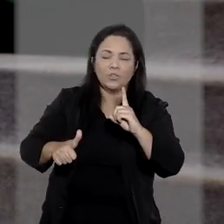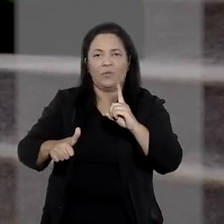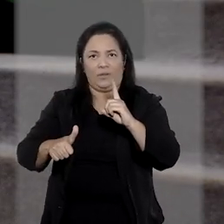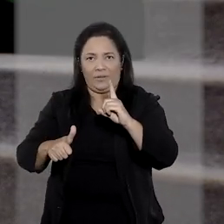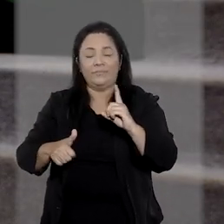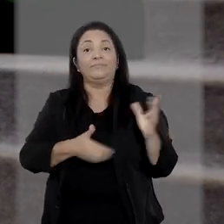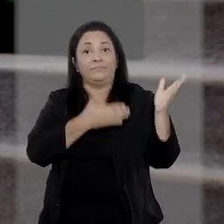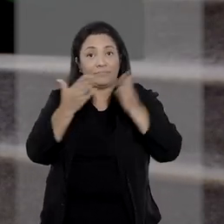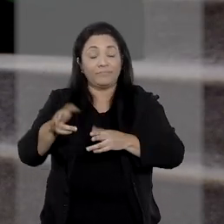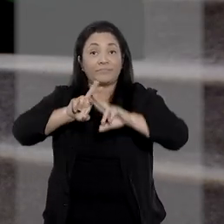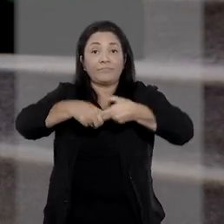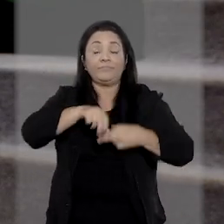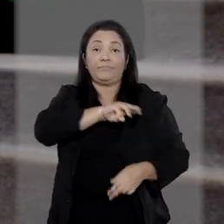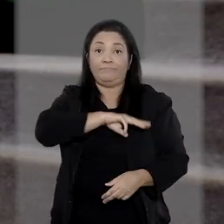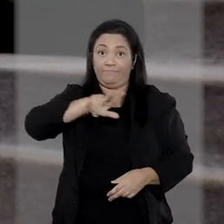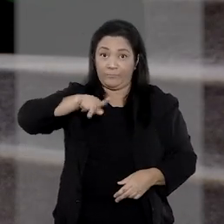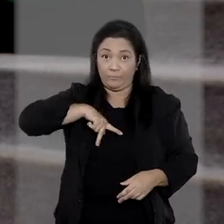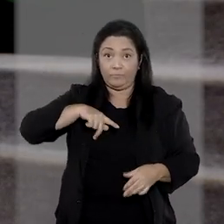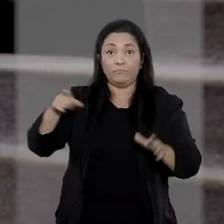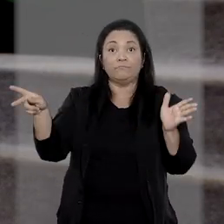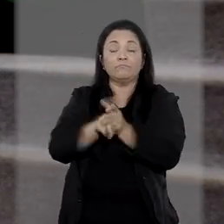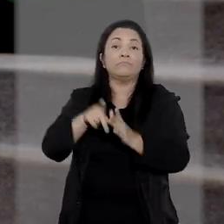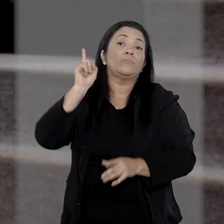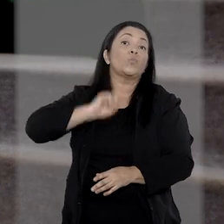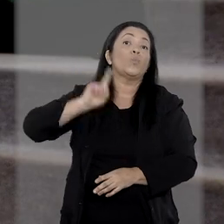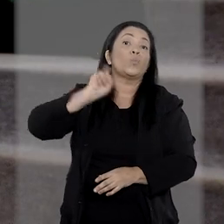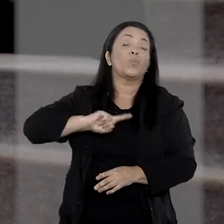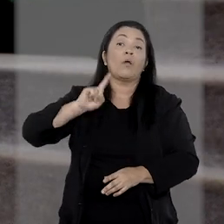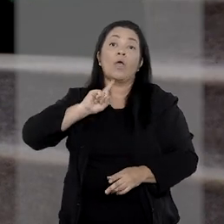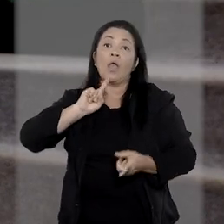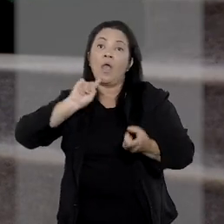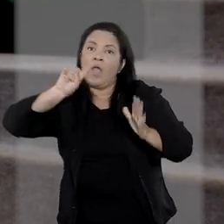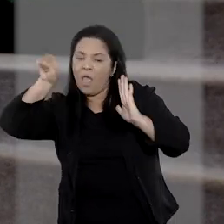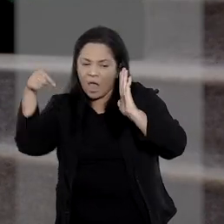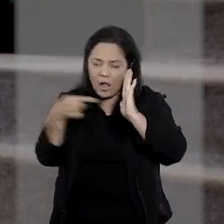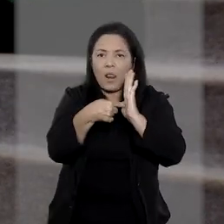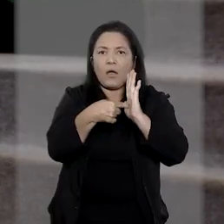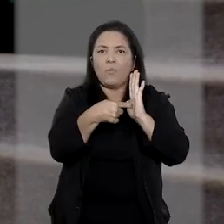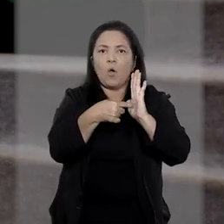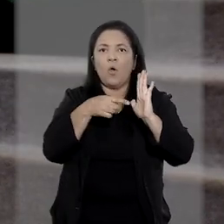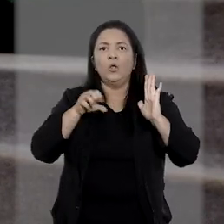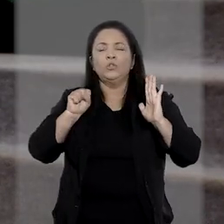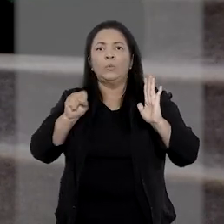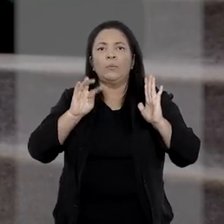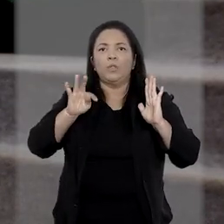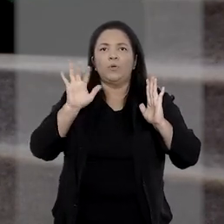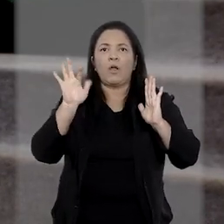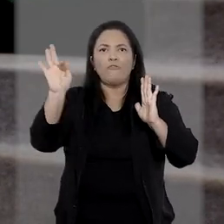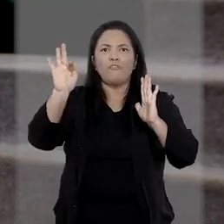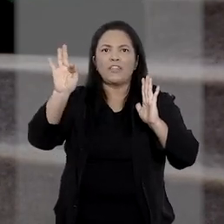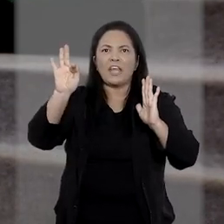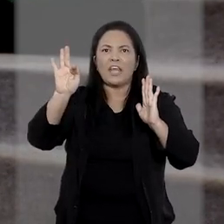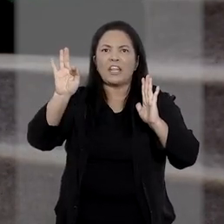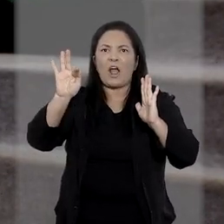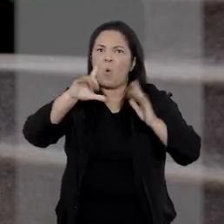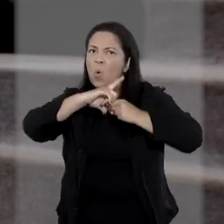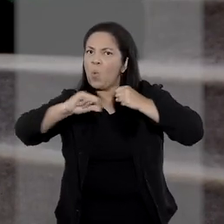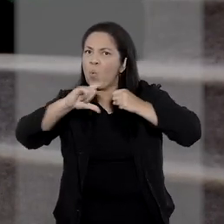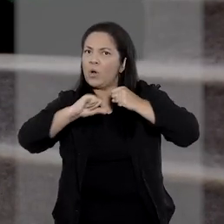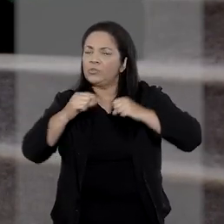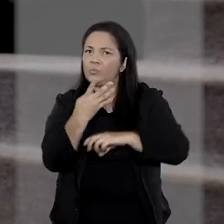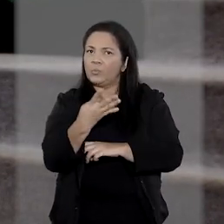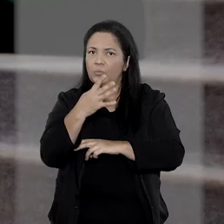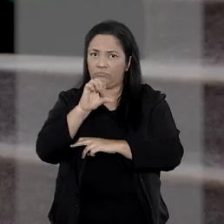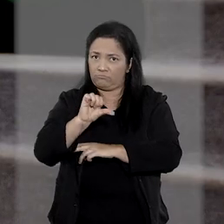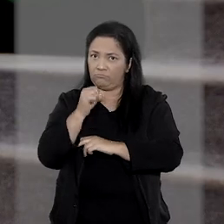Contra esse entendimento, o Ministério Público Mineiro ingressou com reclamação no Supremo Tribunal Federal que considerou que o